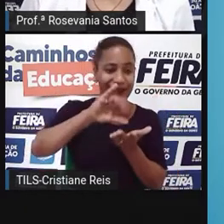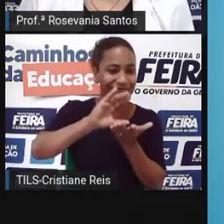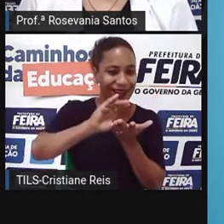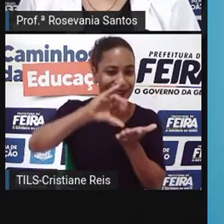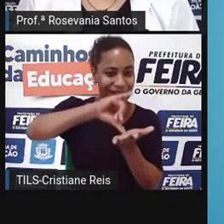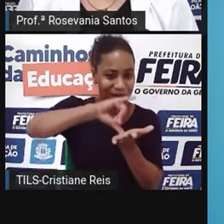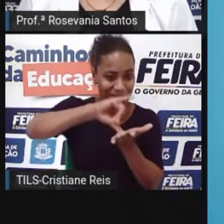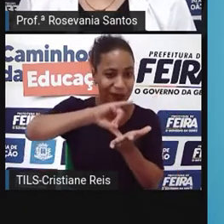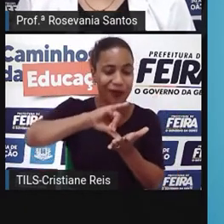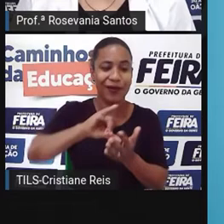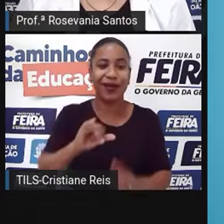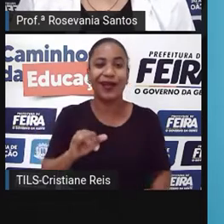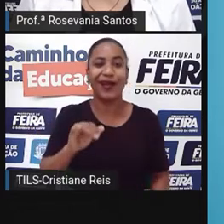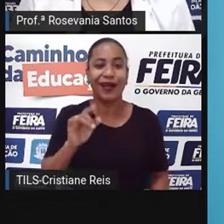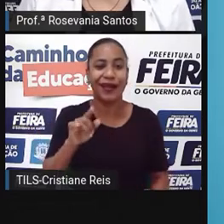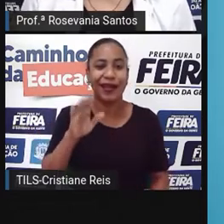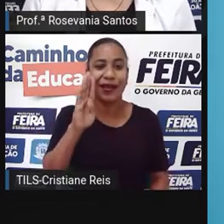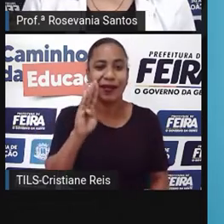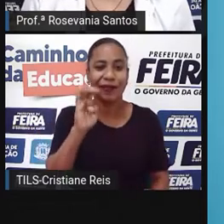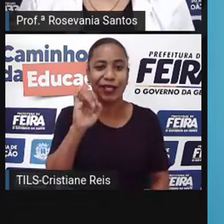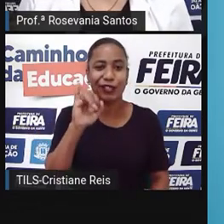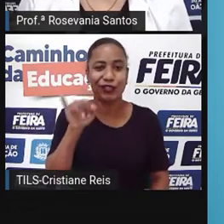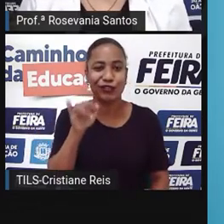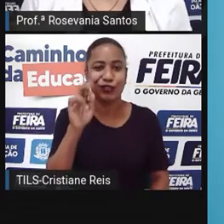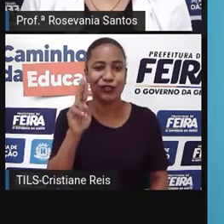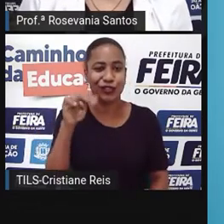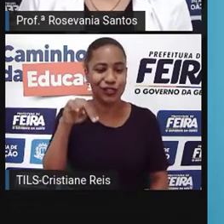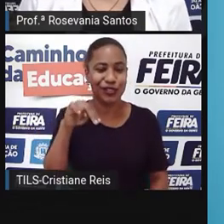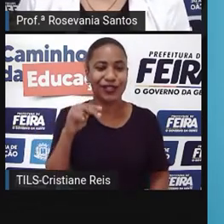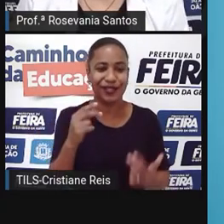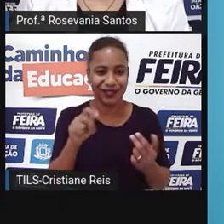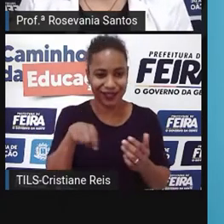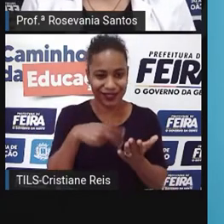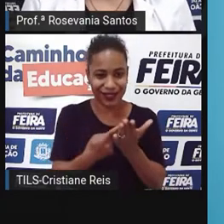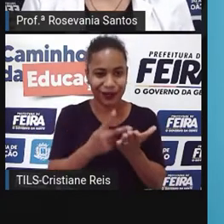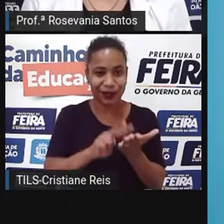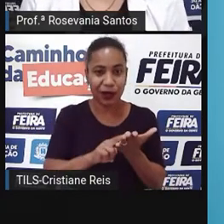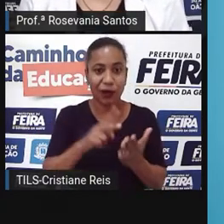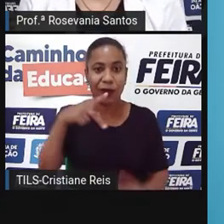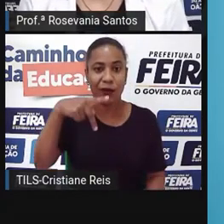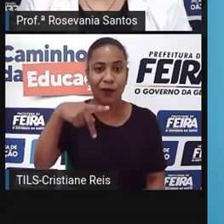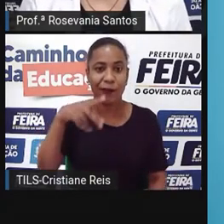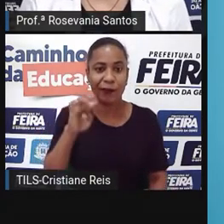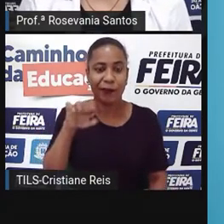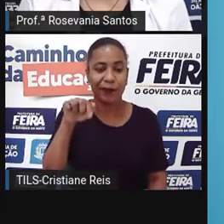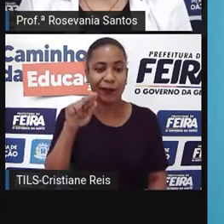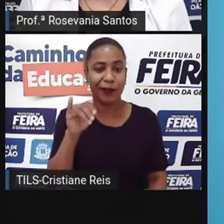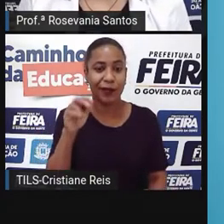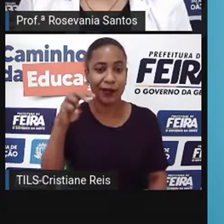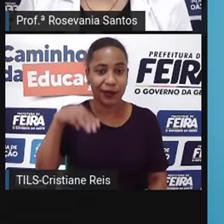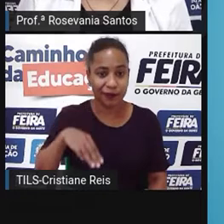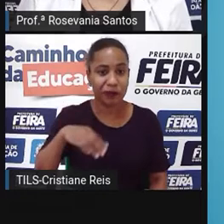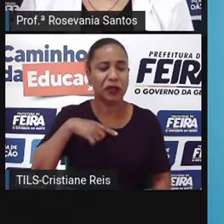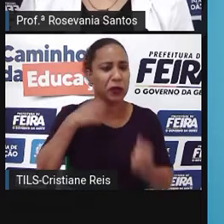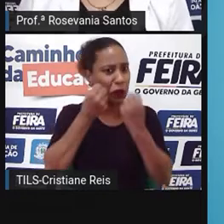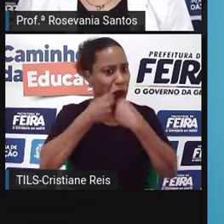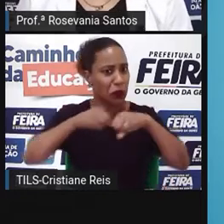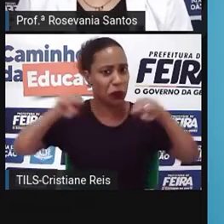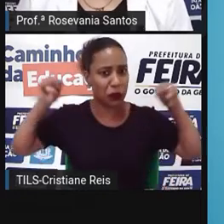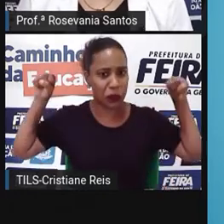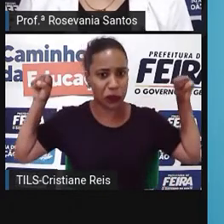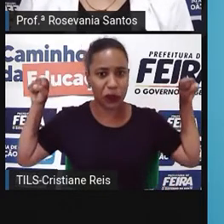em inglês, né, a extensão territorial, né, de 9 milhões e 600 mil, né, e 5 quilômetros quadrados.